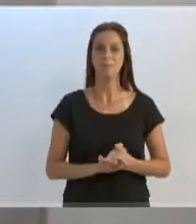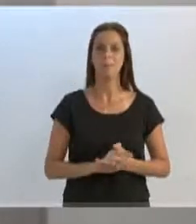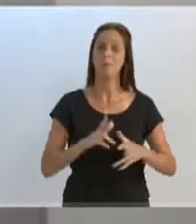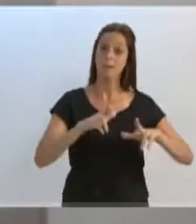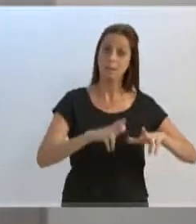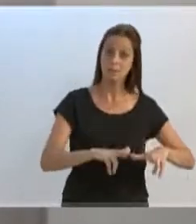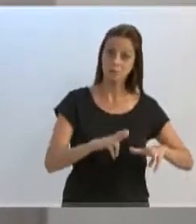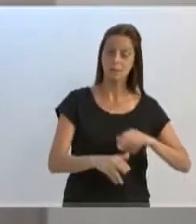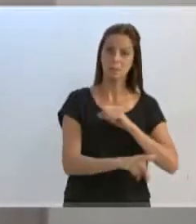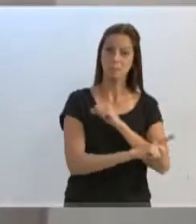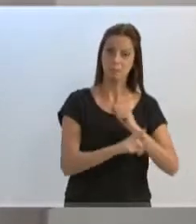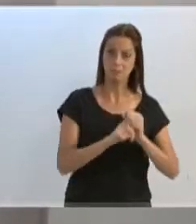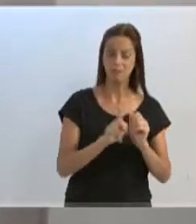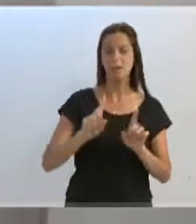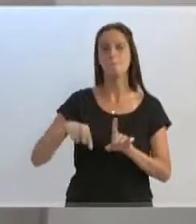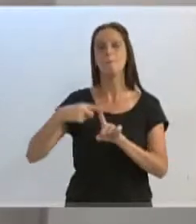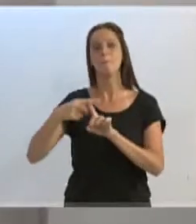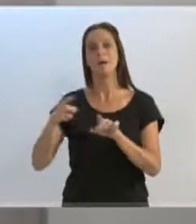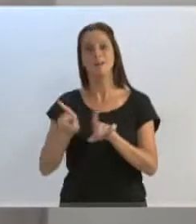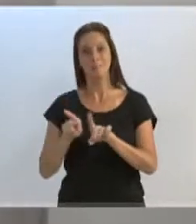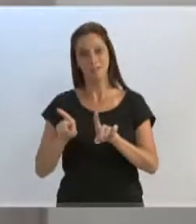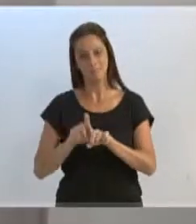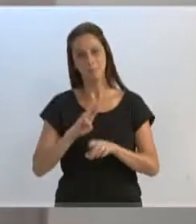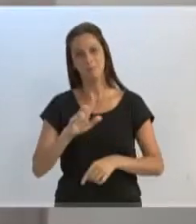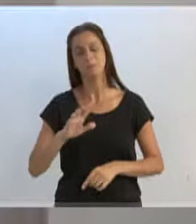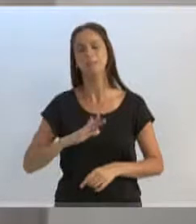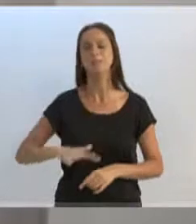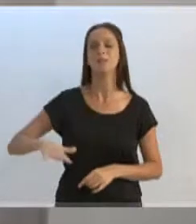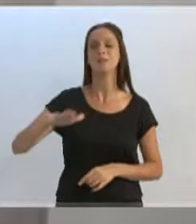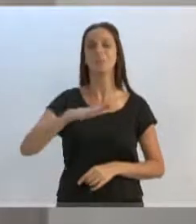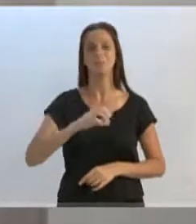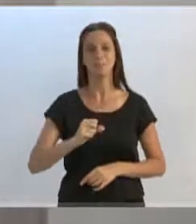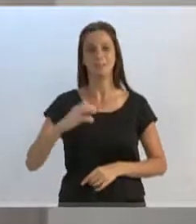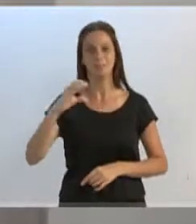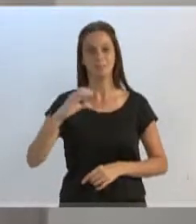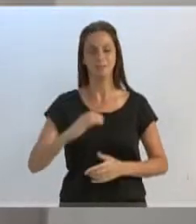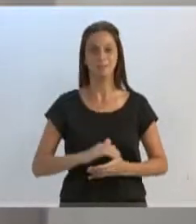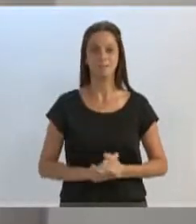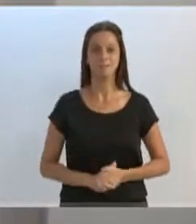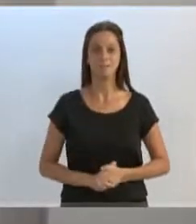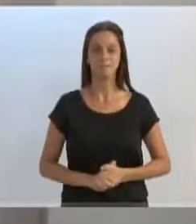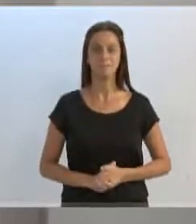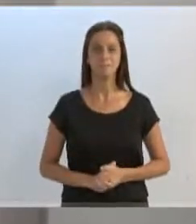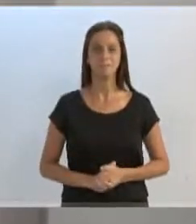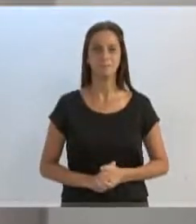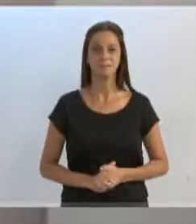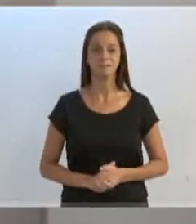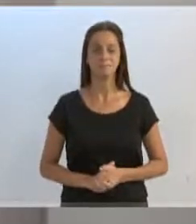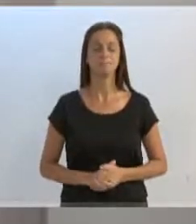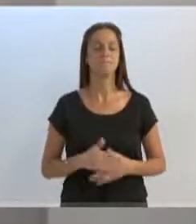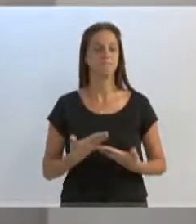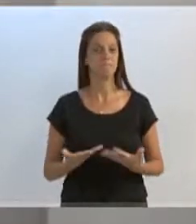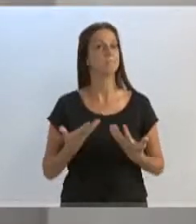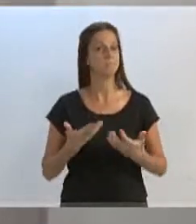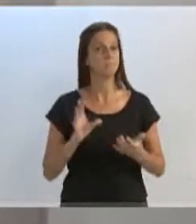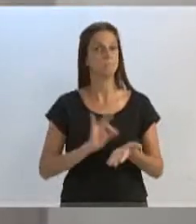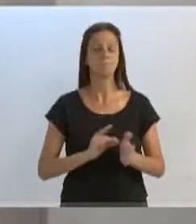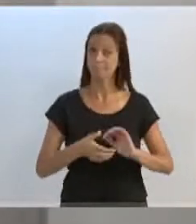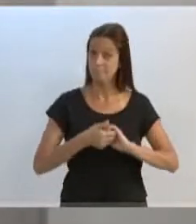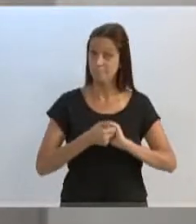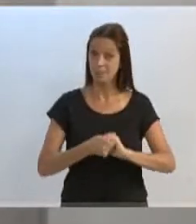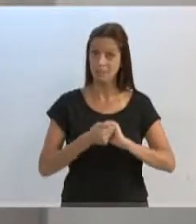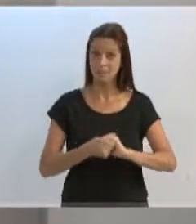região do grande Garcia, mas para Blumenau e para Santa Catarina como um todo. gostaria de parabenizar também